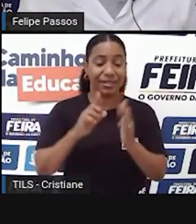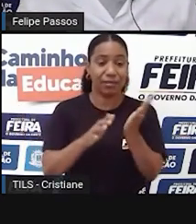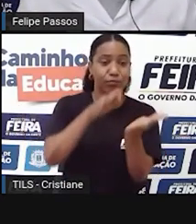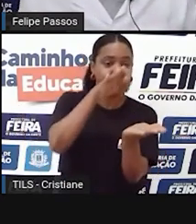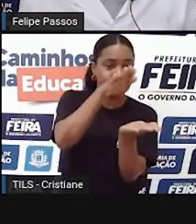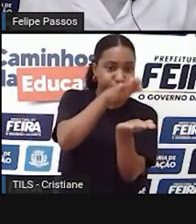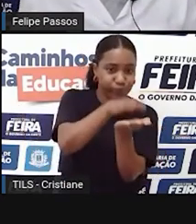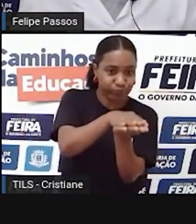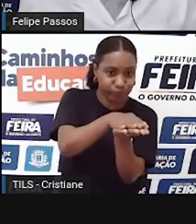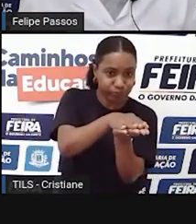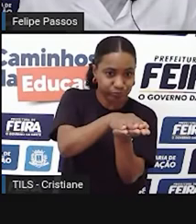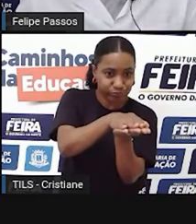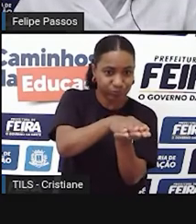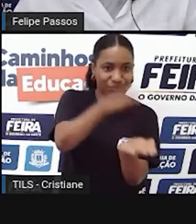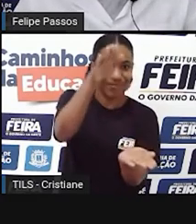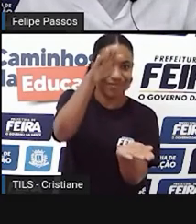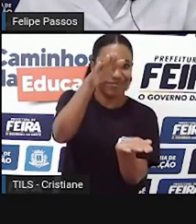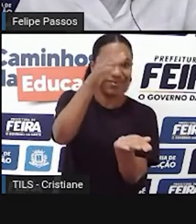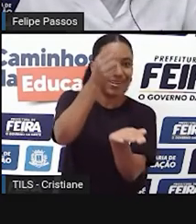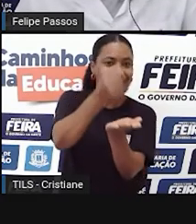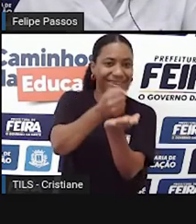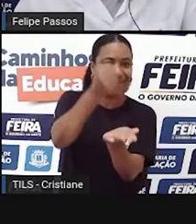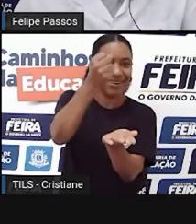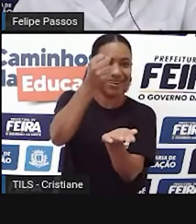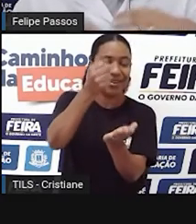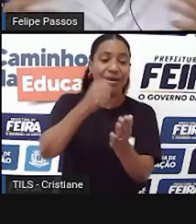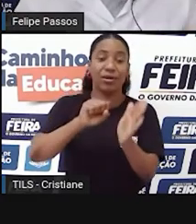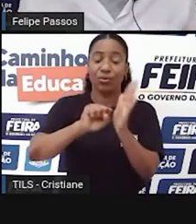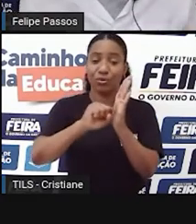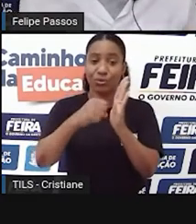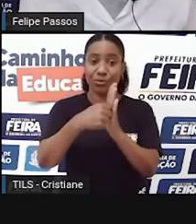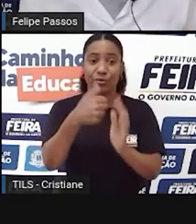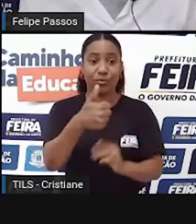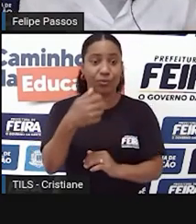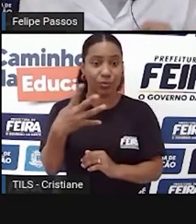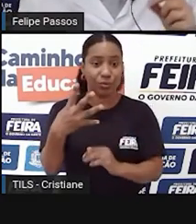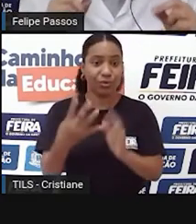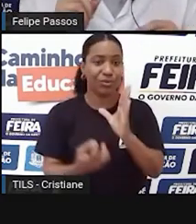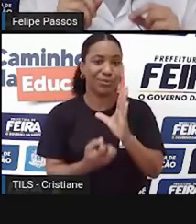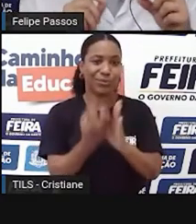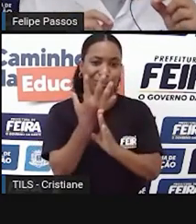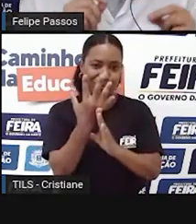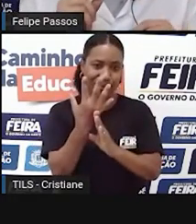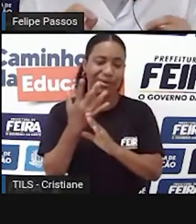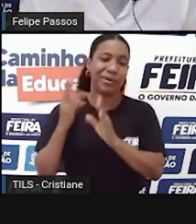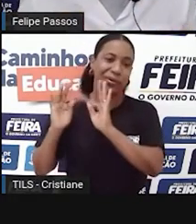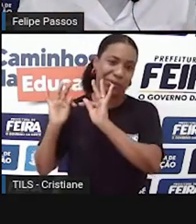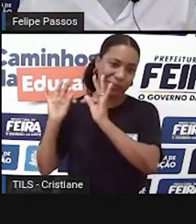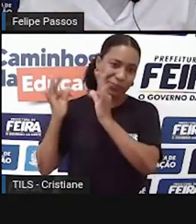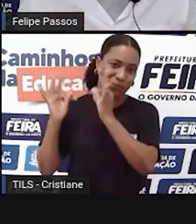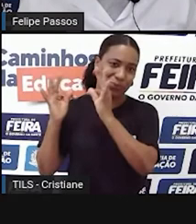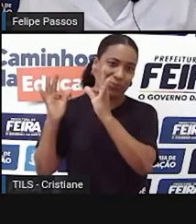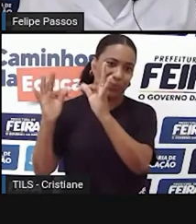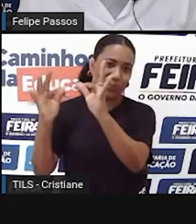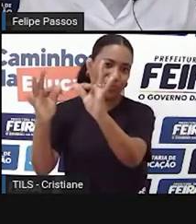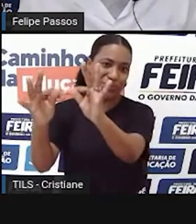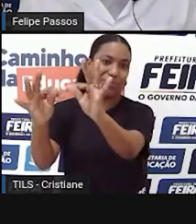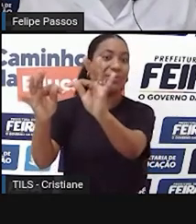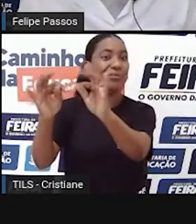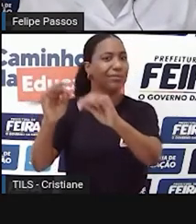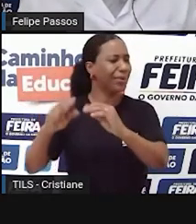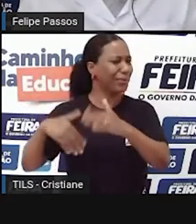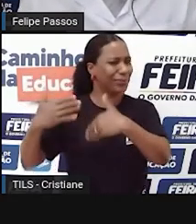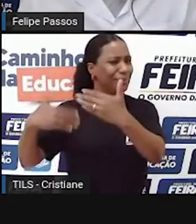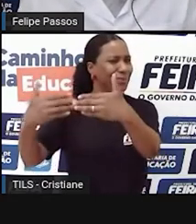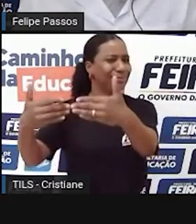invenção lá do século XIV, que, claro, já avançou muito em tecnologia, não precisa ser colocada pecinha por pecinha, mas